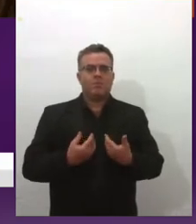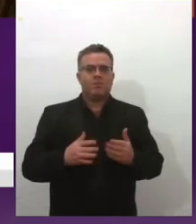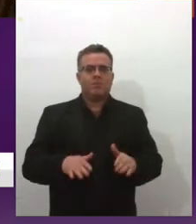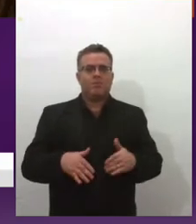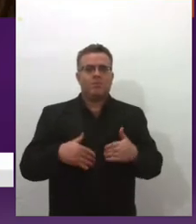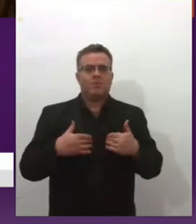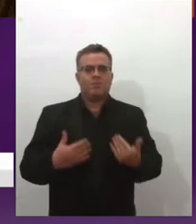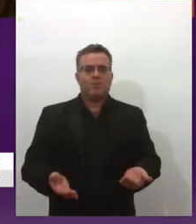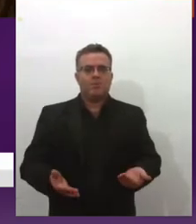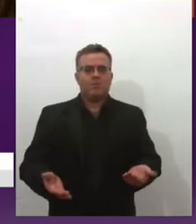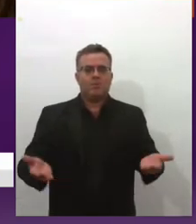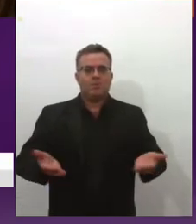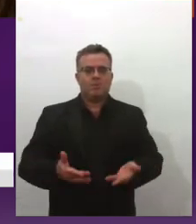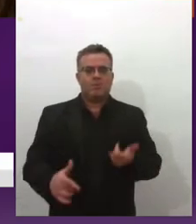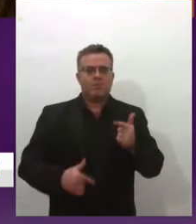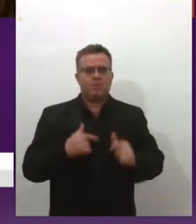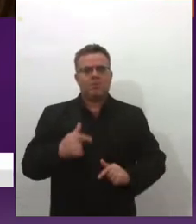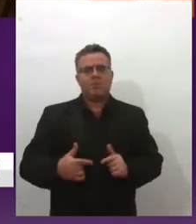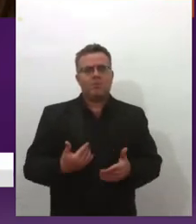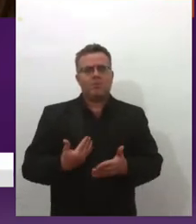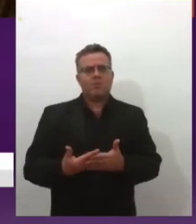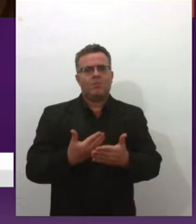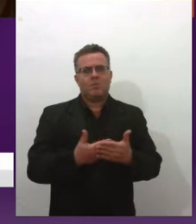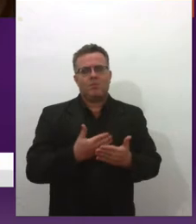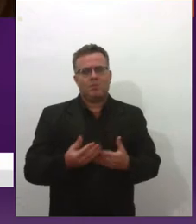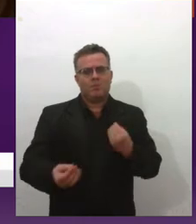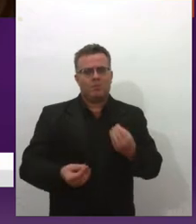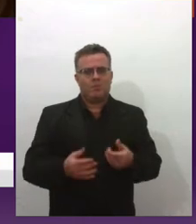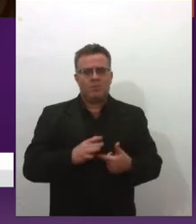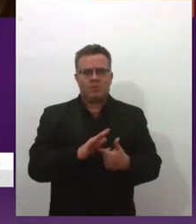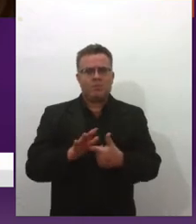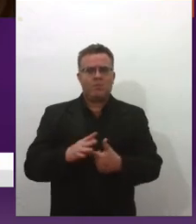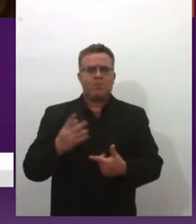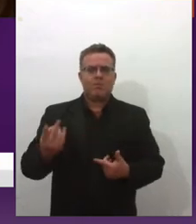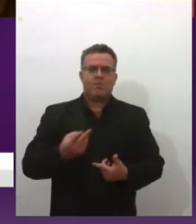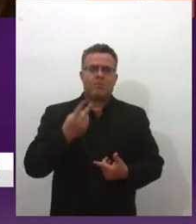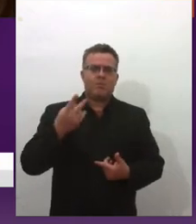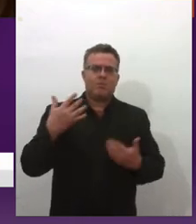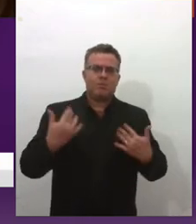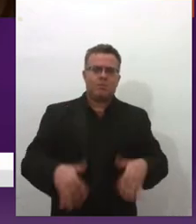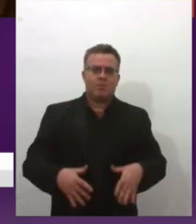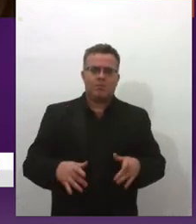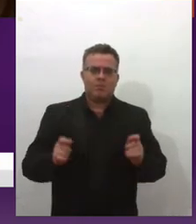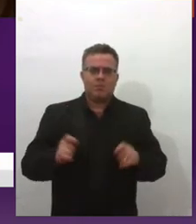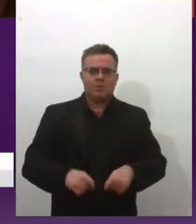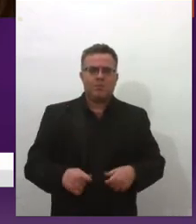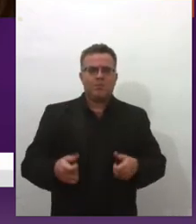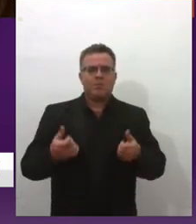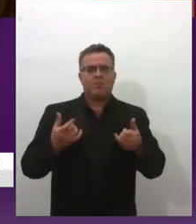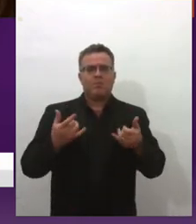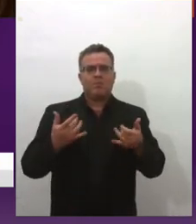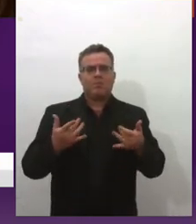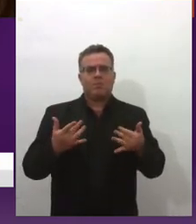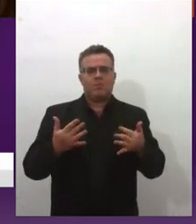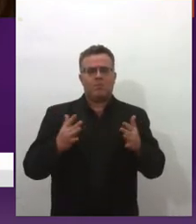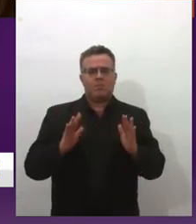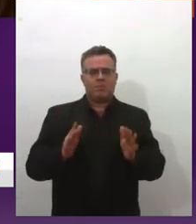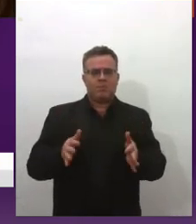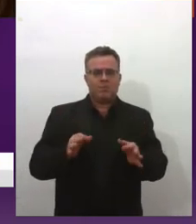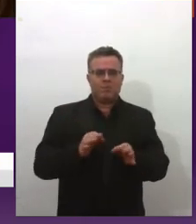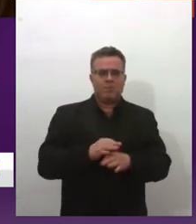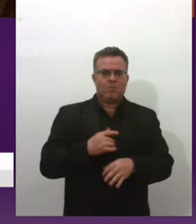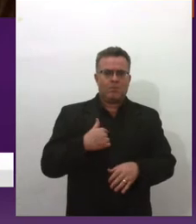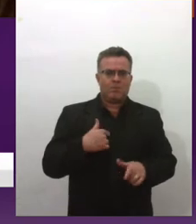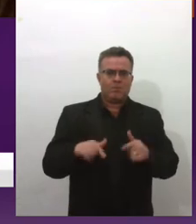hoje eu tenho um trabalho no Instituto, que foi uma das coisas que eu coloquei lá também para eles avaliarem, que eu tenho um trabalho